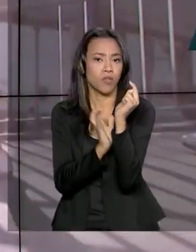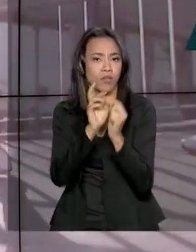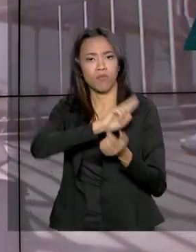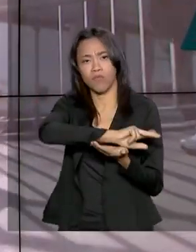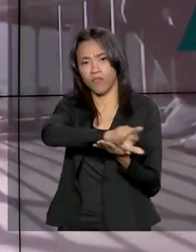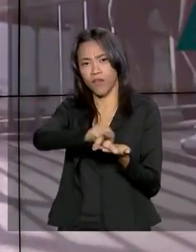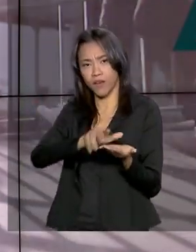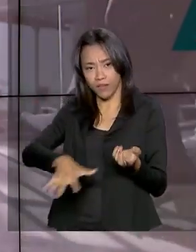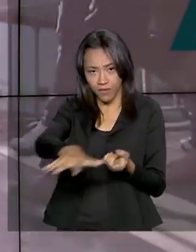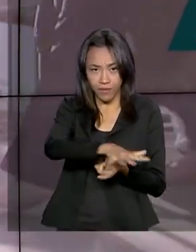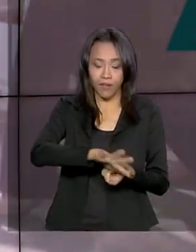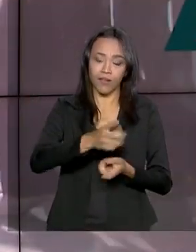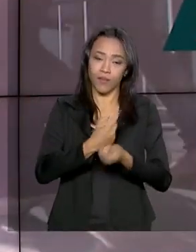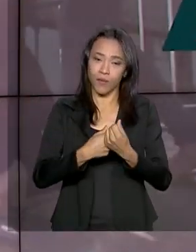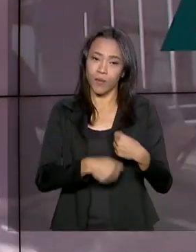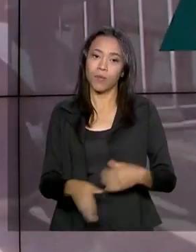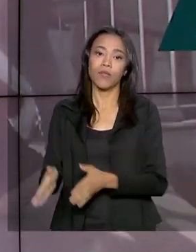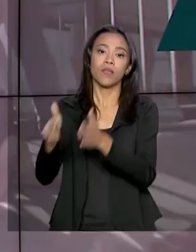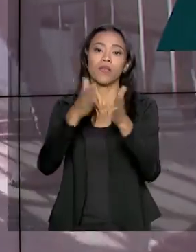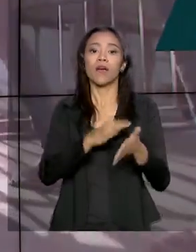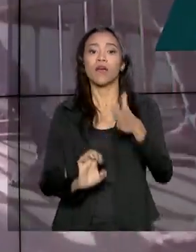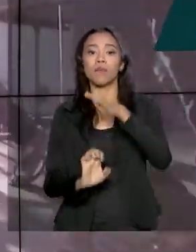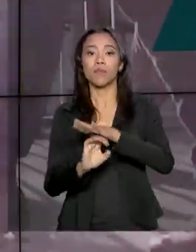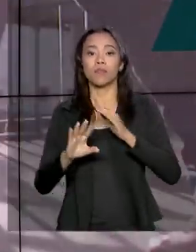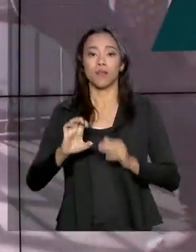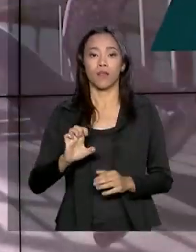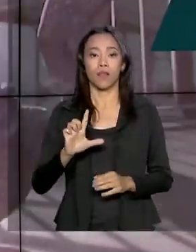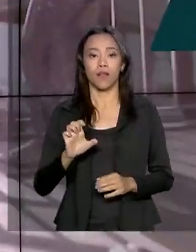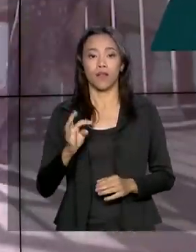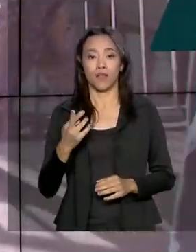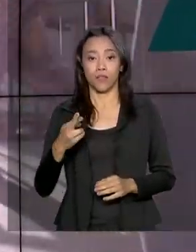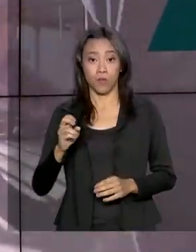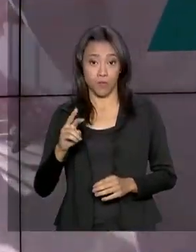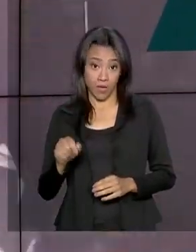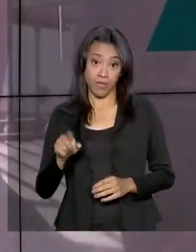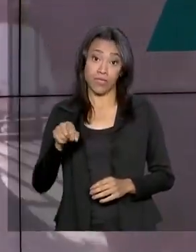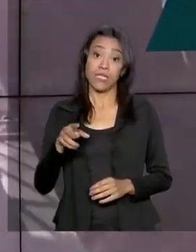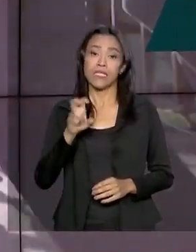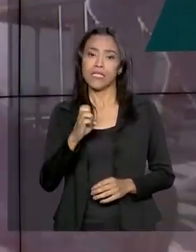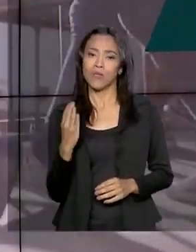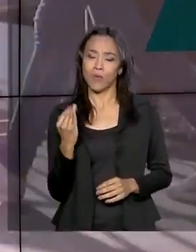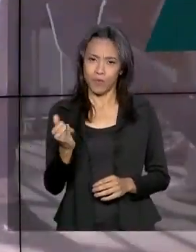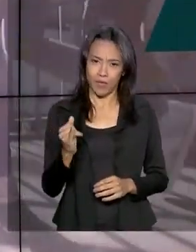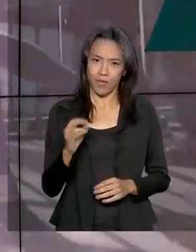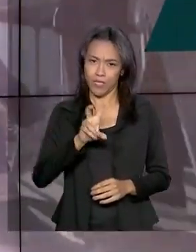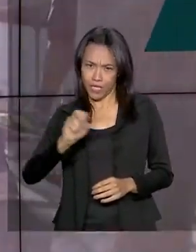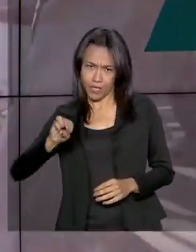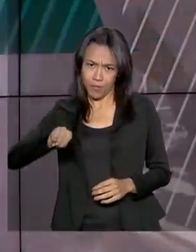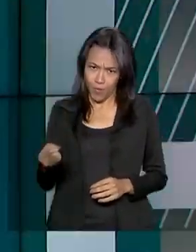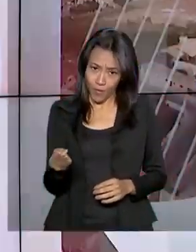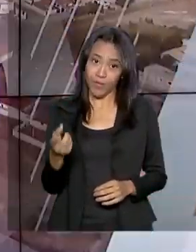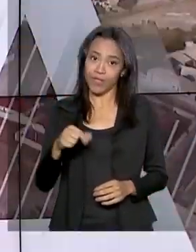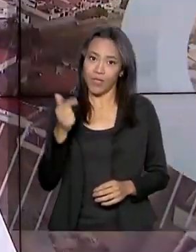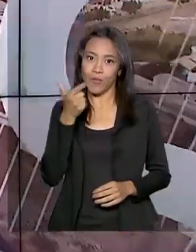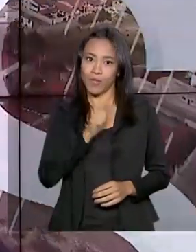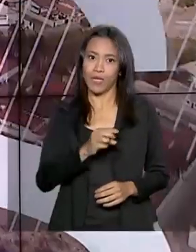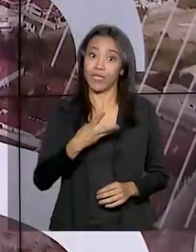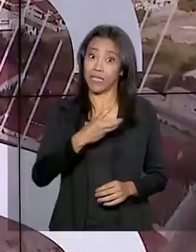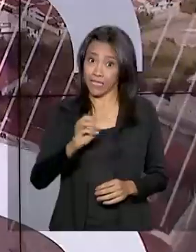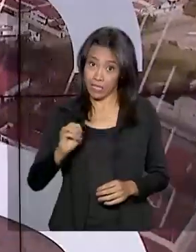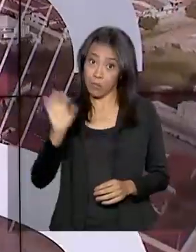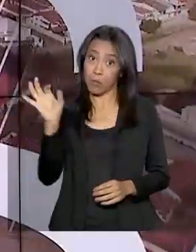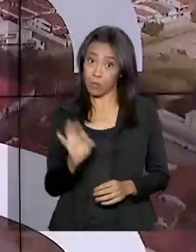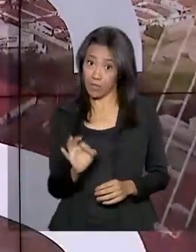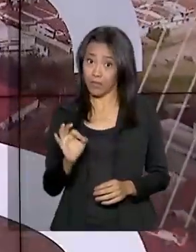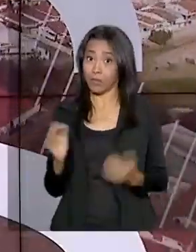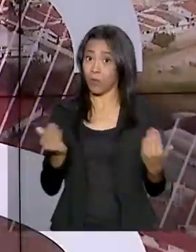economia. E veja também, a Eletrobras registra lucro de 5 bilhões e meio de reais e supera em mais de 300% o resultado